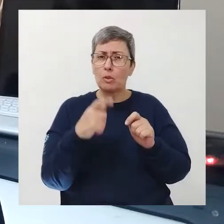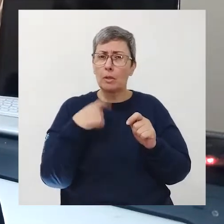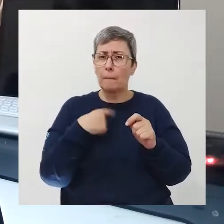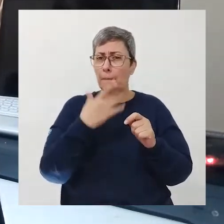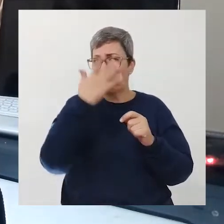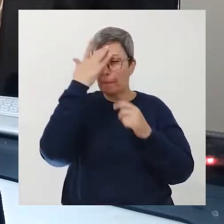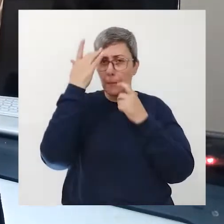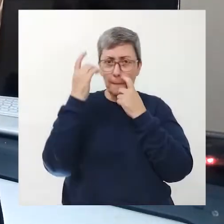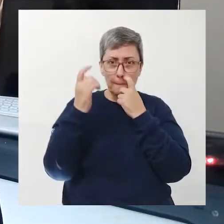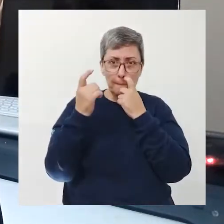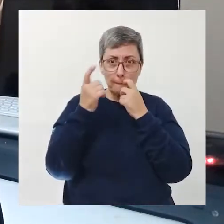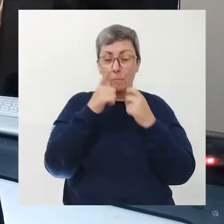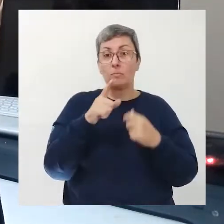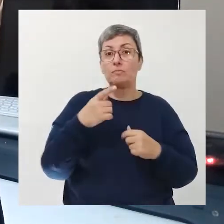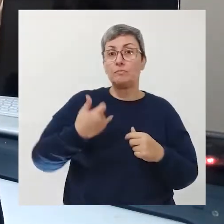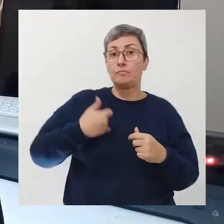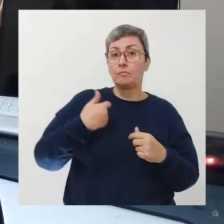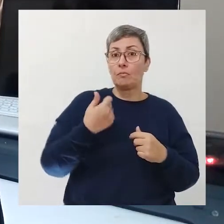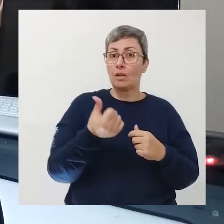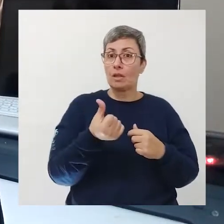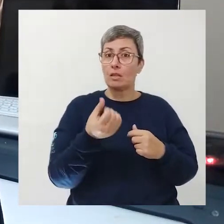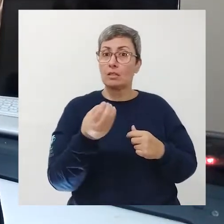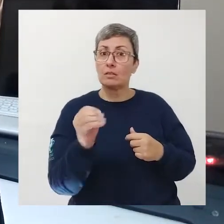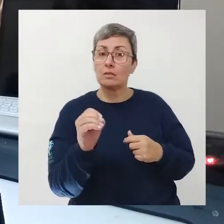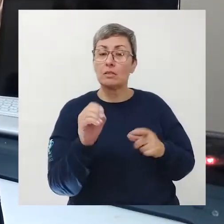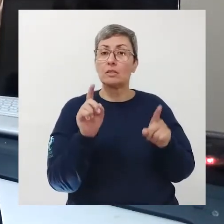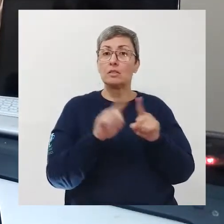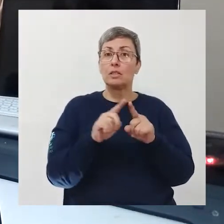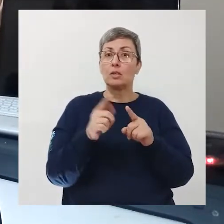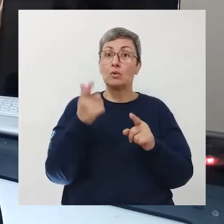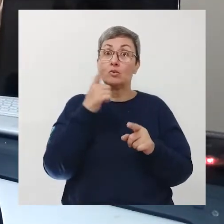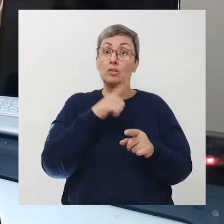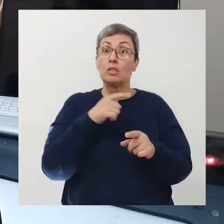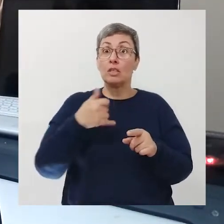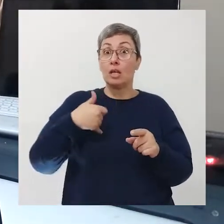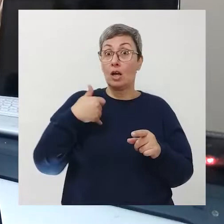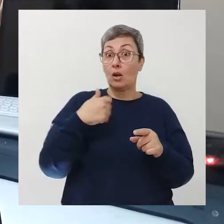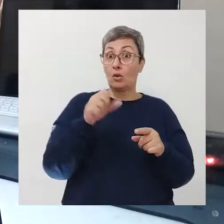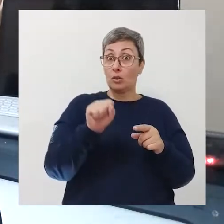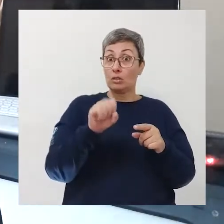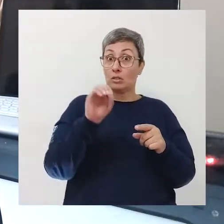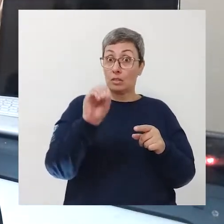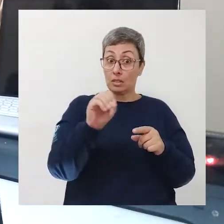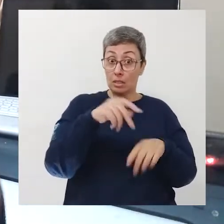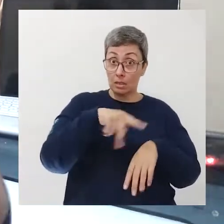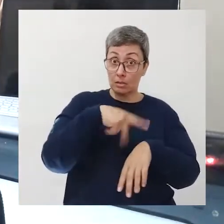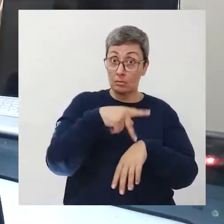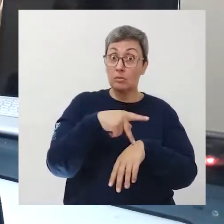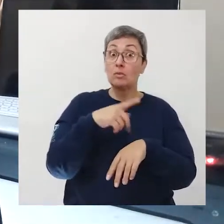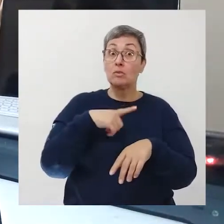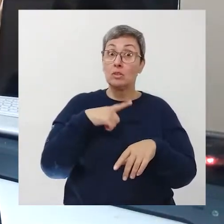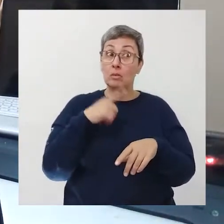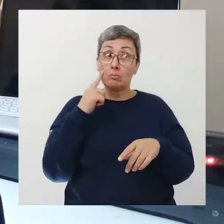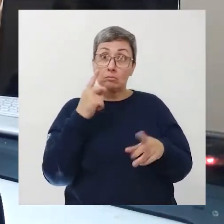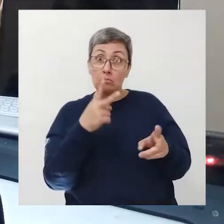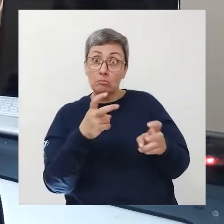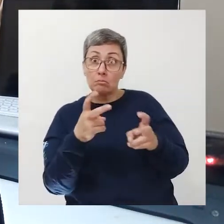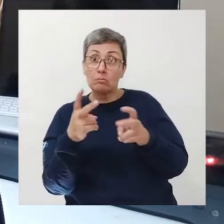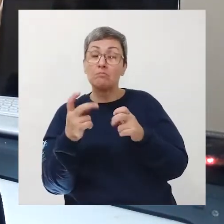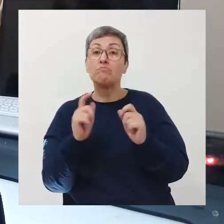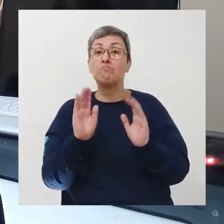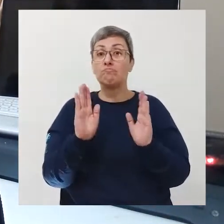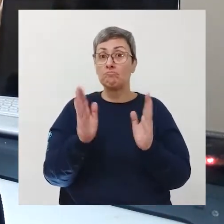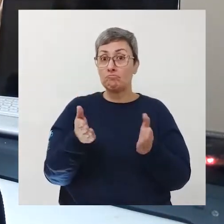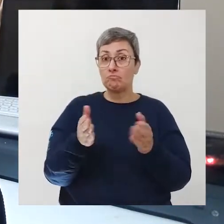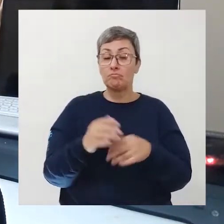que atingiu 60 anos chegar aos 80 dentro desse país Isso a gente já está percebendo